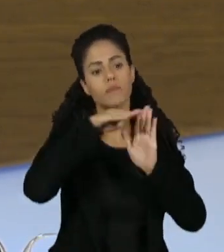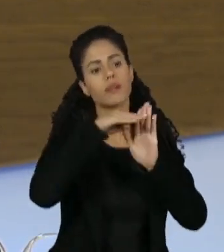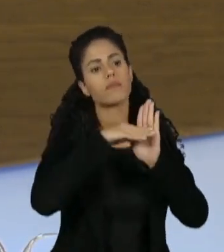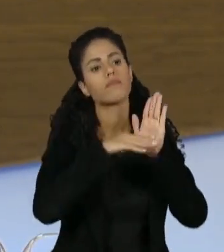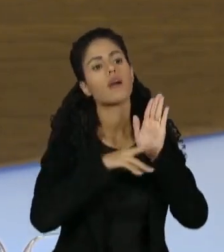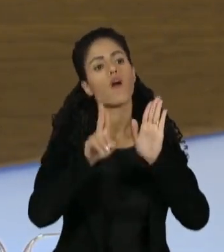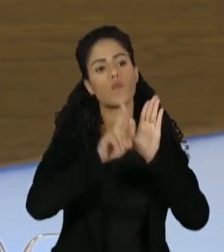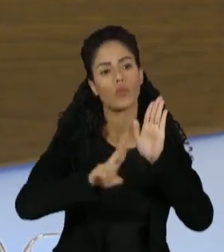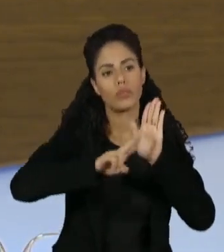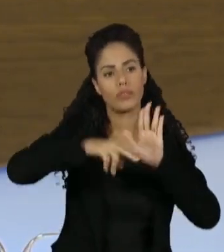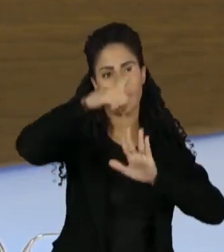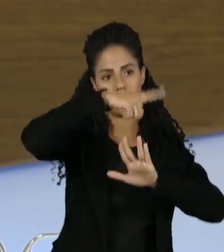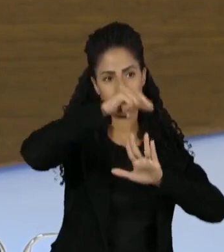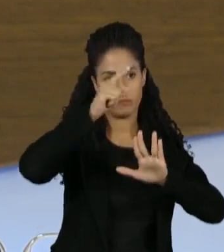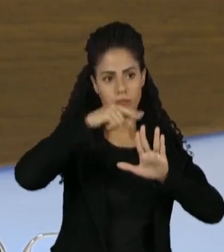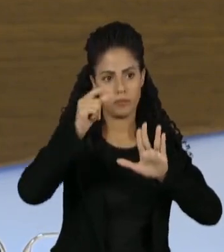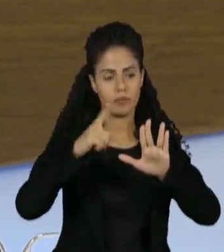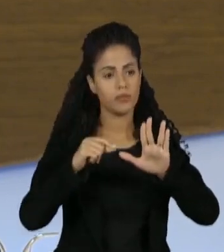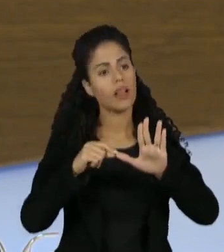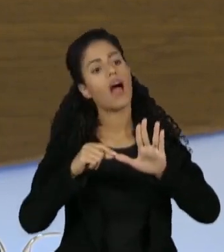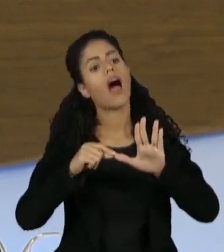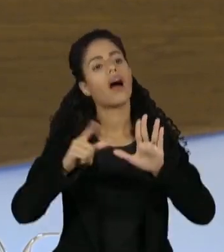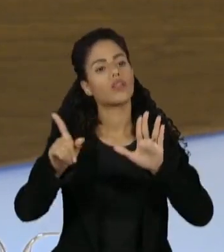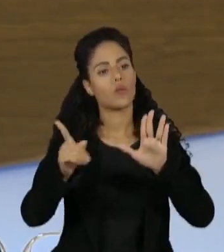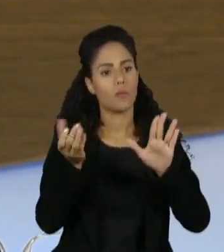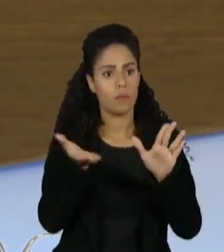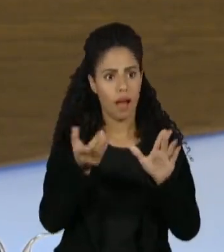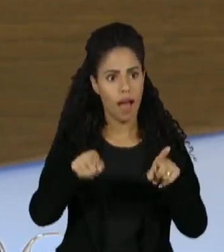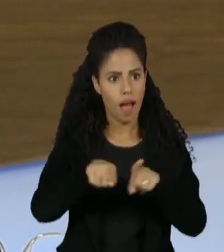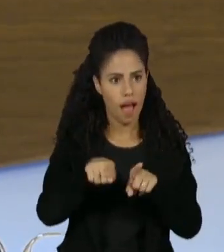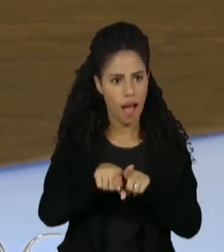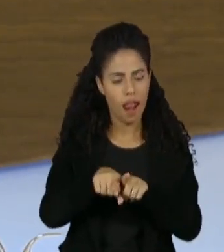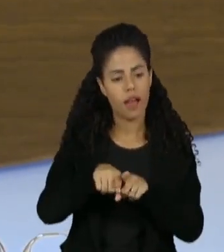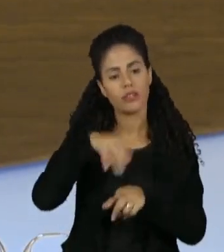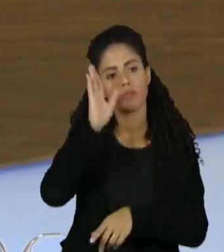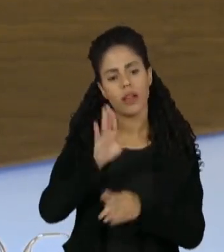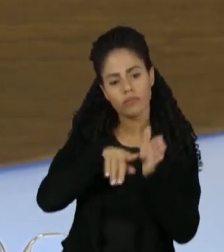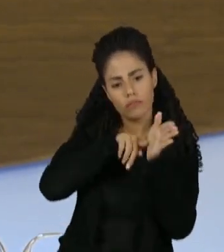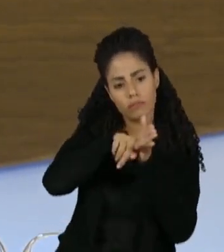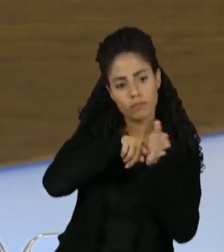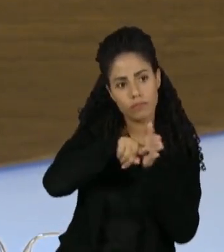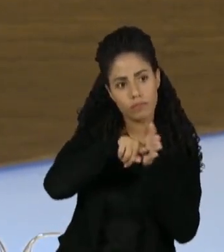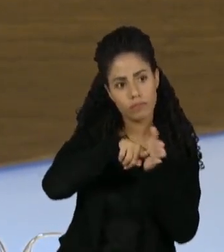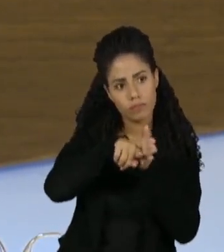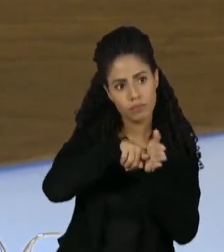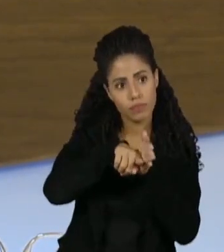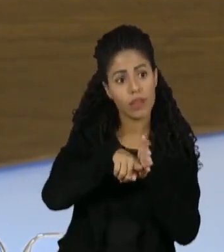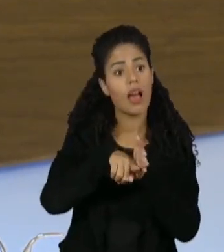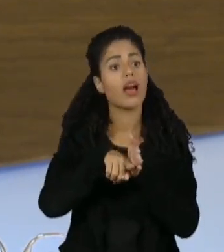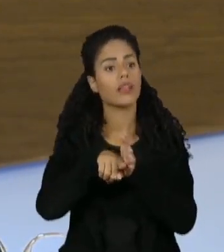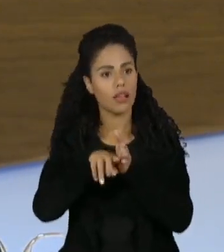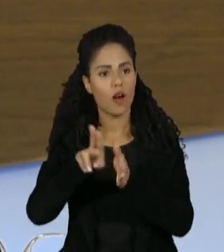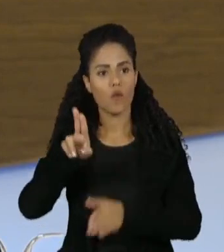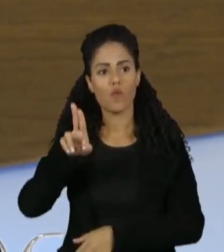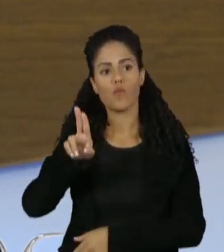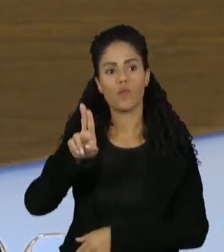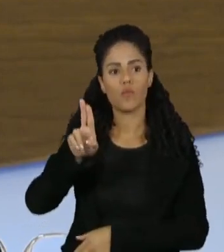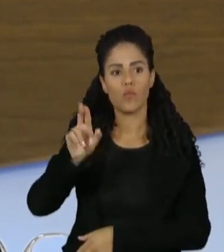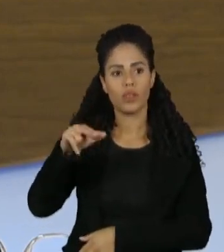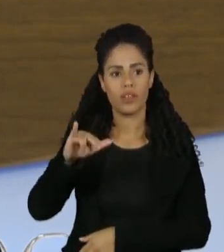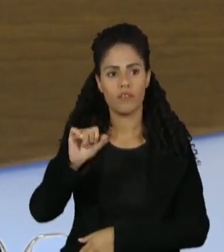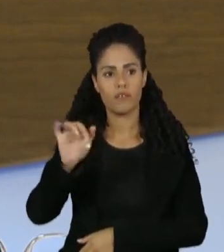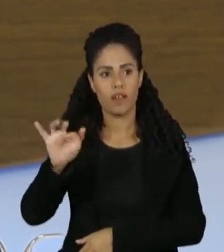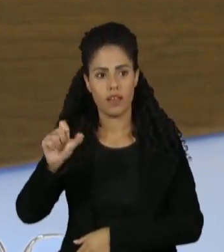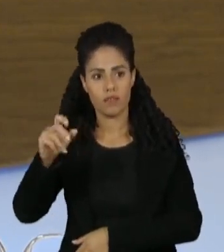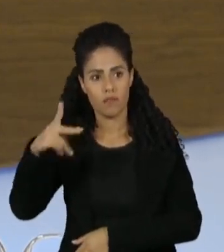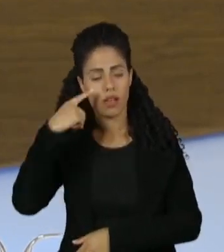uso medicinal da cannabis, né? Ele foi conduzido por um cientista brasileiro pioneiro na pesquisa de cannabis, o Elisardo Carline, da Unifesp, junto com o químico